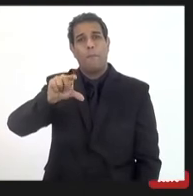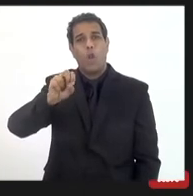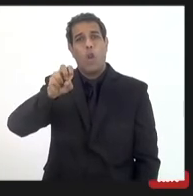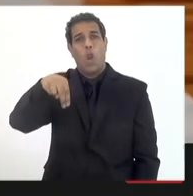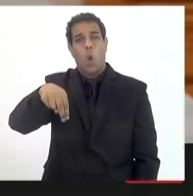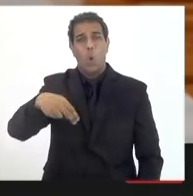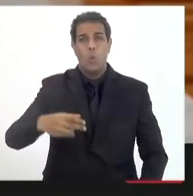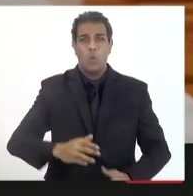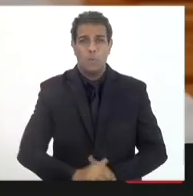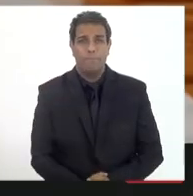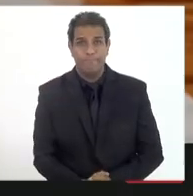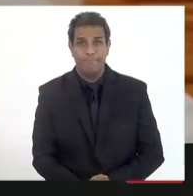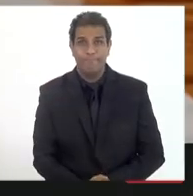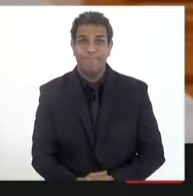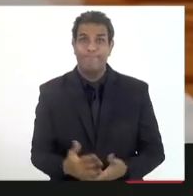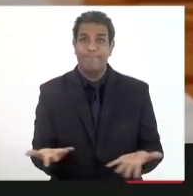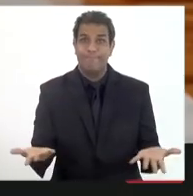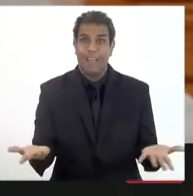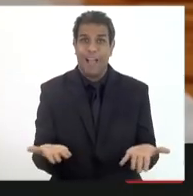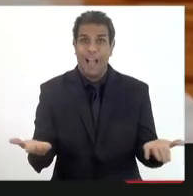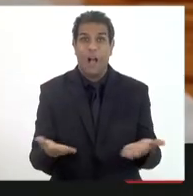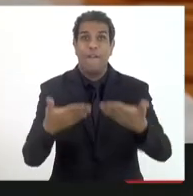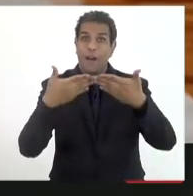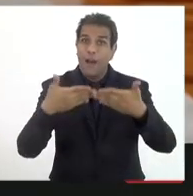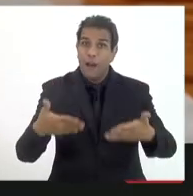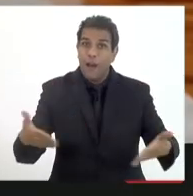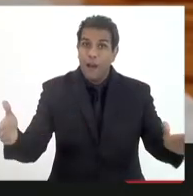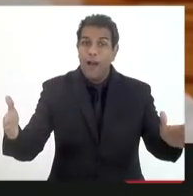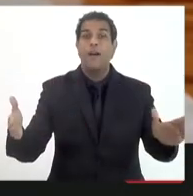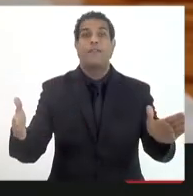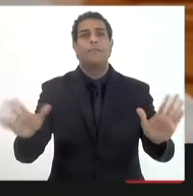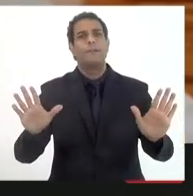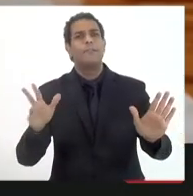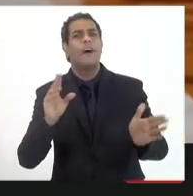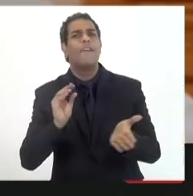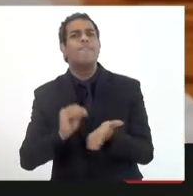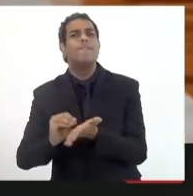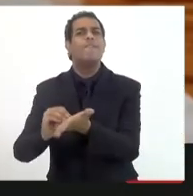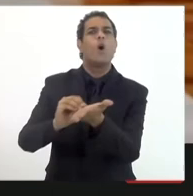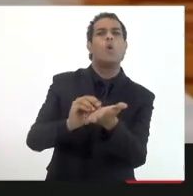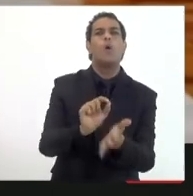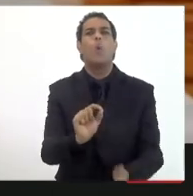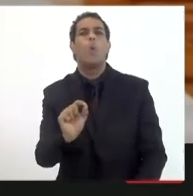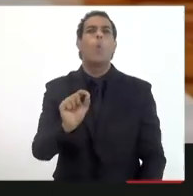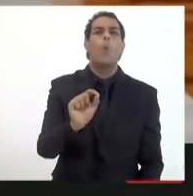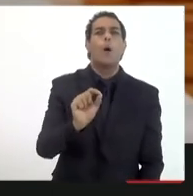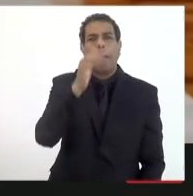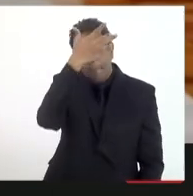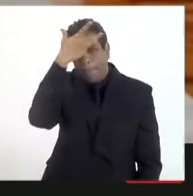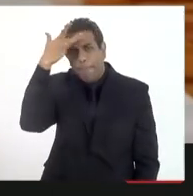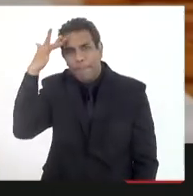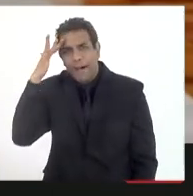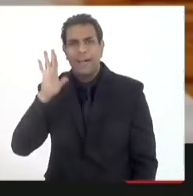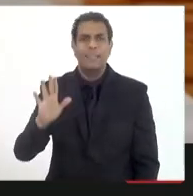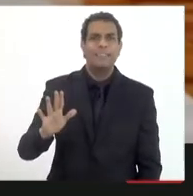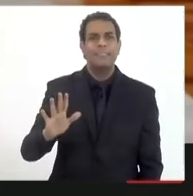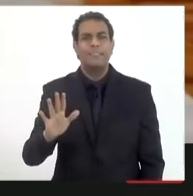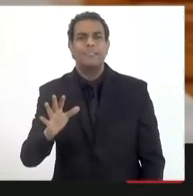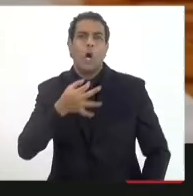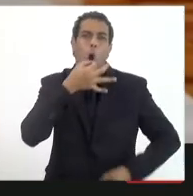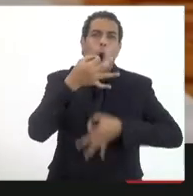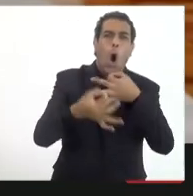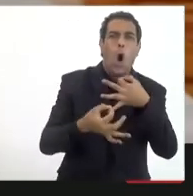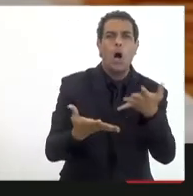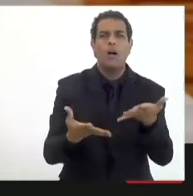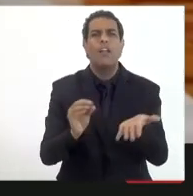então eu acho eu vou agora abrir para o Victor não falou que era usar da palavra para que a gente fosse fazer as considerações finais